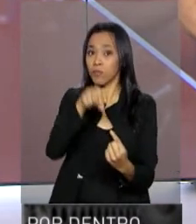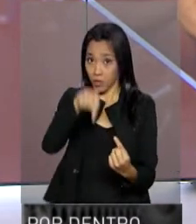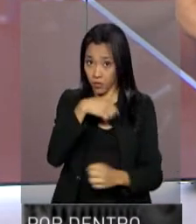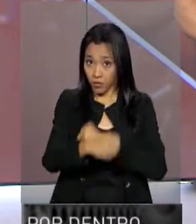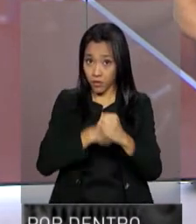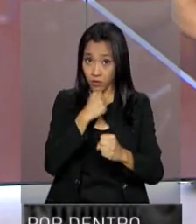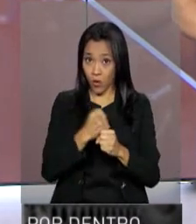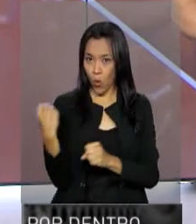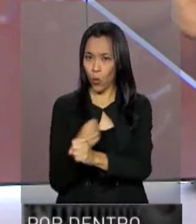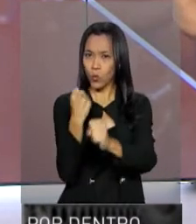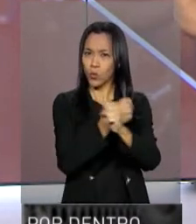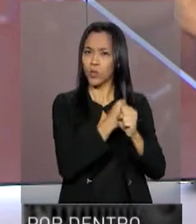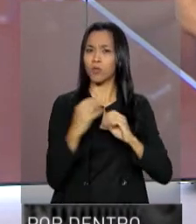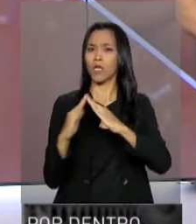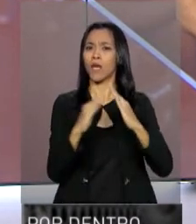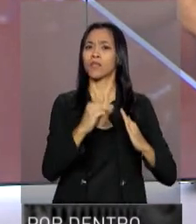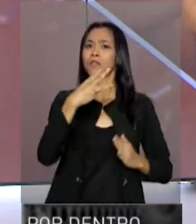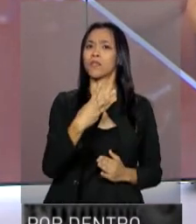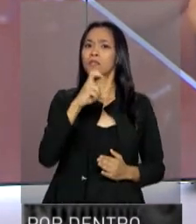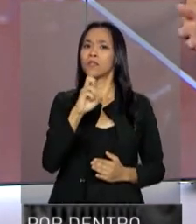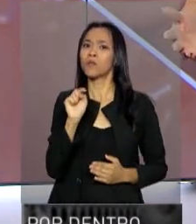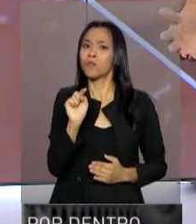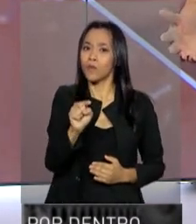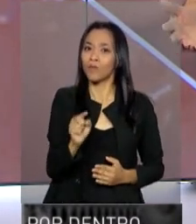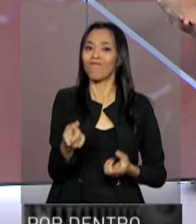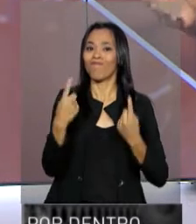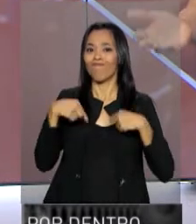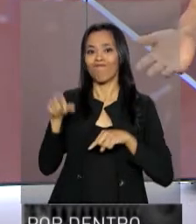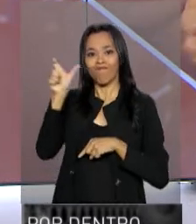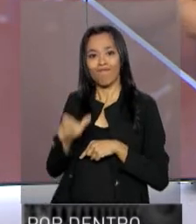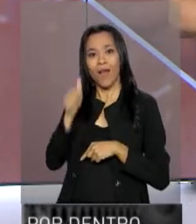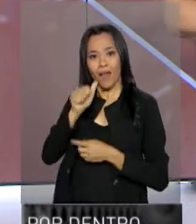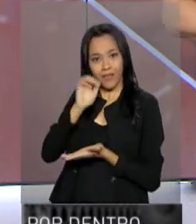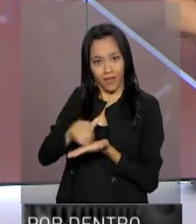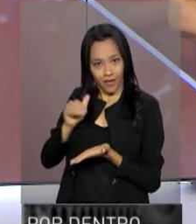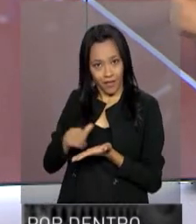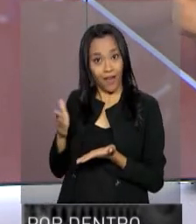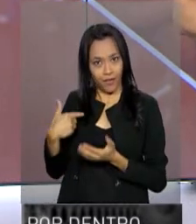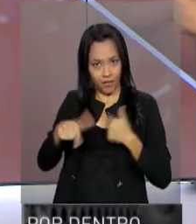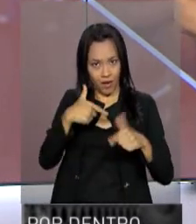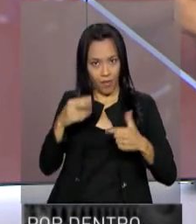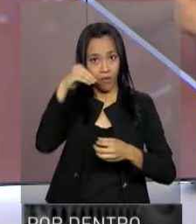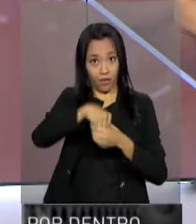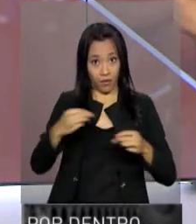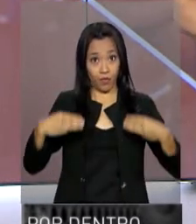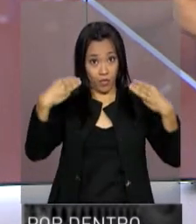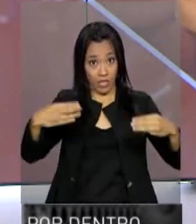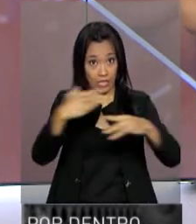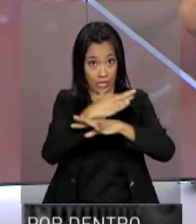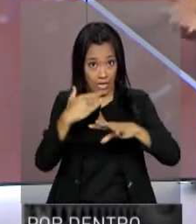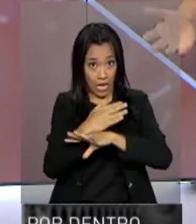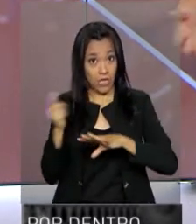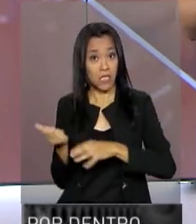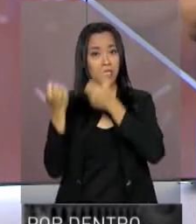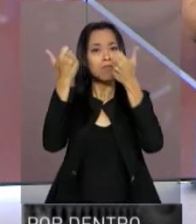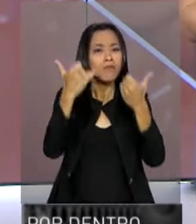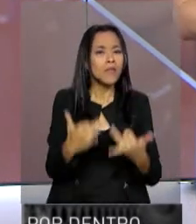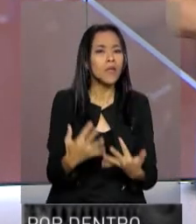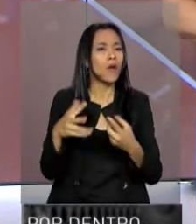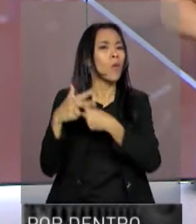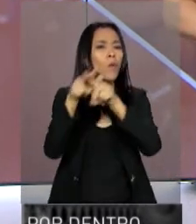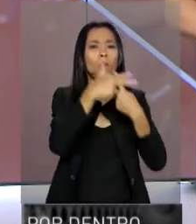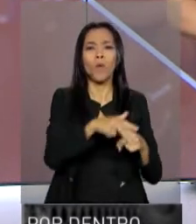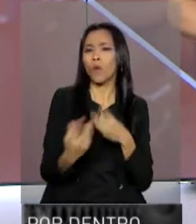a construção de 35 mil unidades. A Secretária Nacional de Habitação do Ministério das Cidades, Henrique Tarantes, explica as